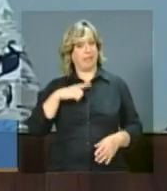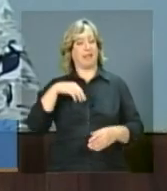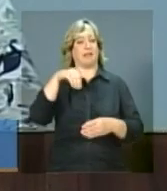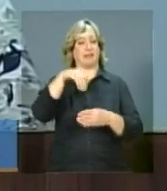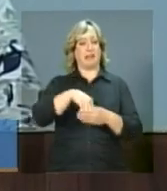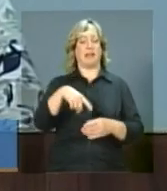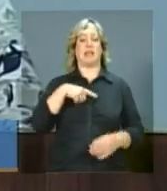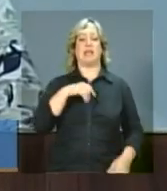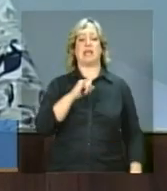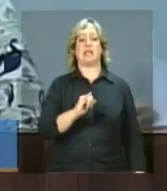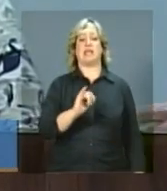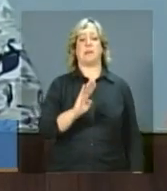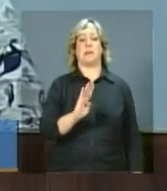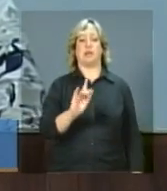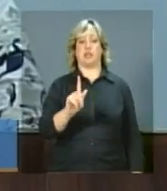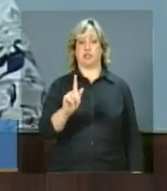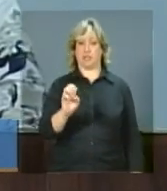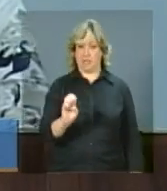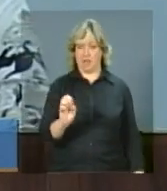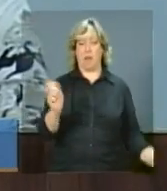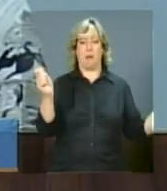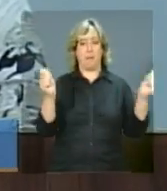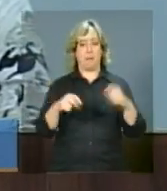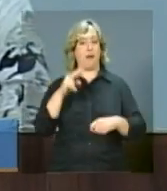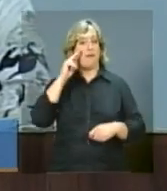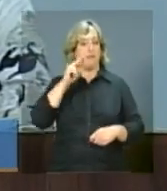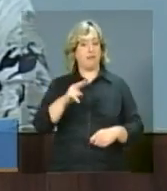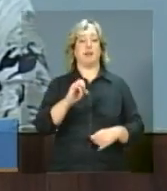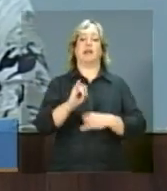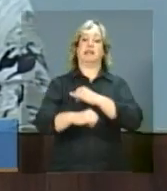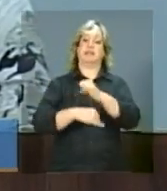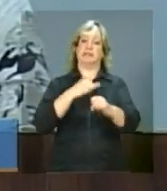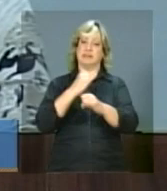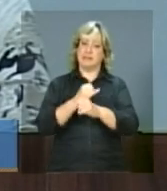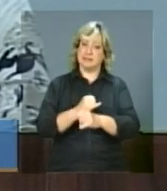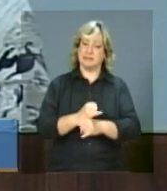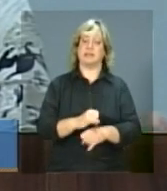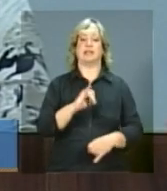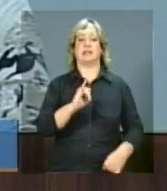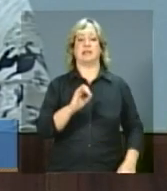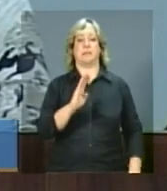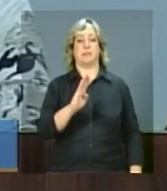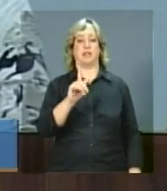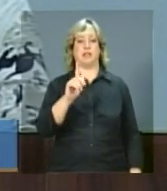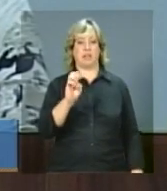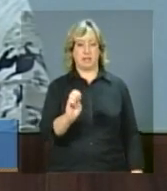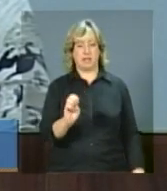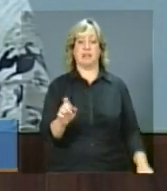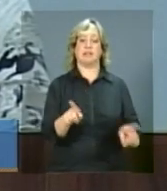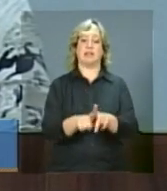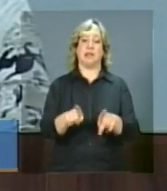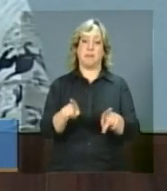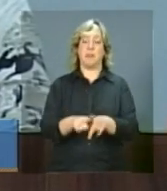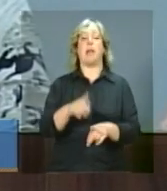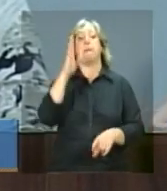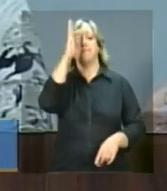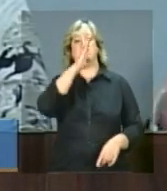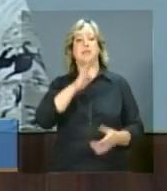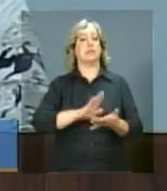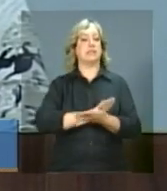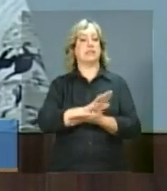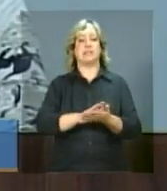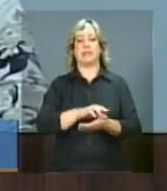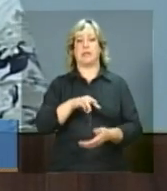pelo IBGE, então pode acessar tanto na página do IBGE quanto na página do Brasil Sem Miséria,